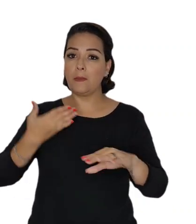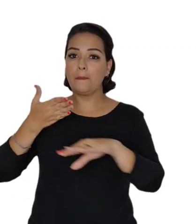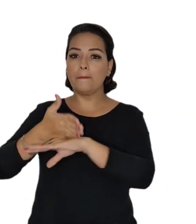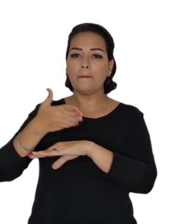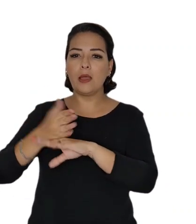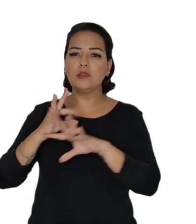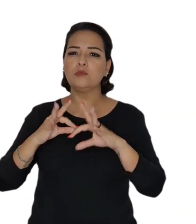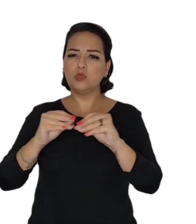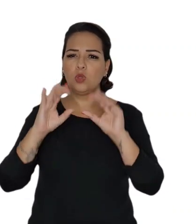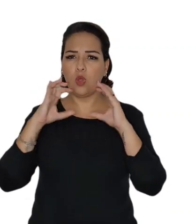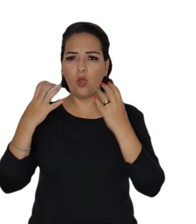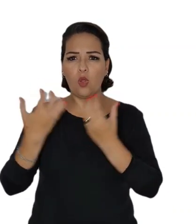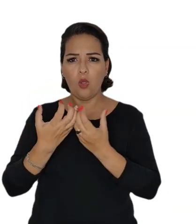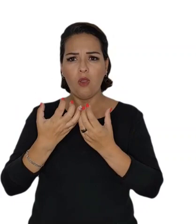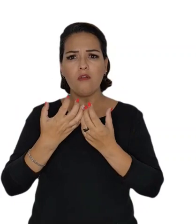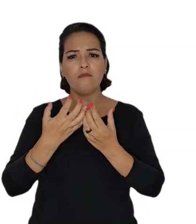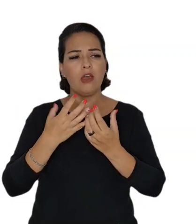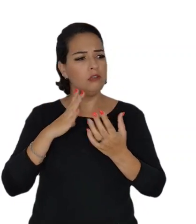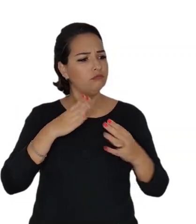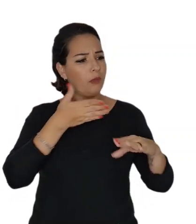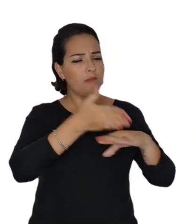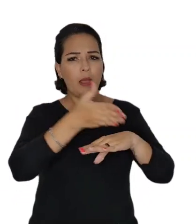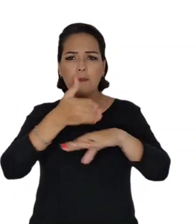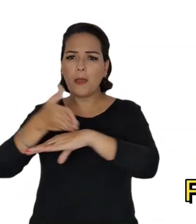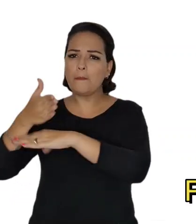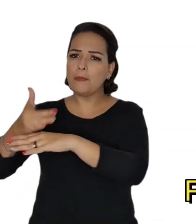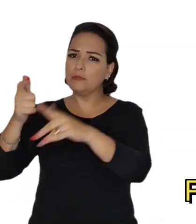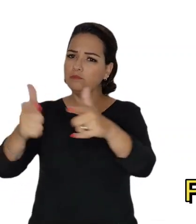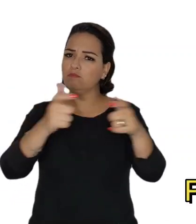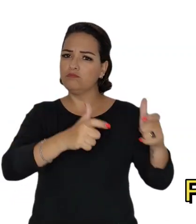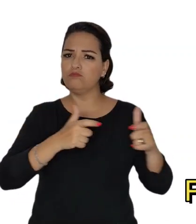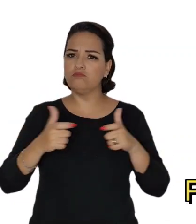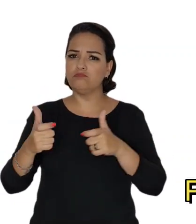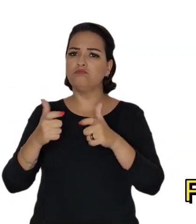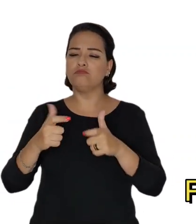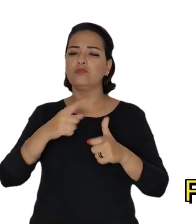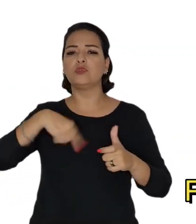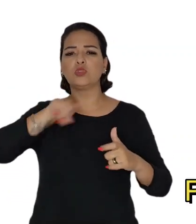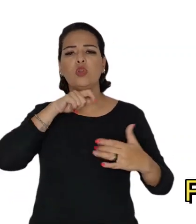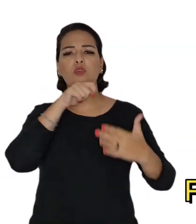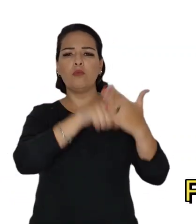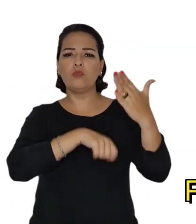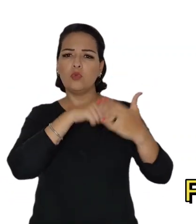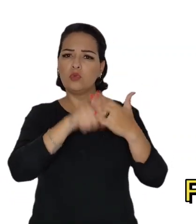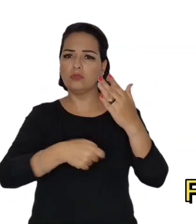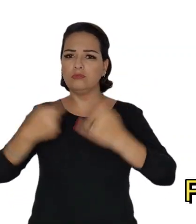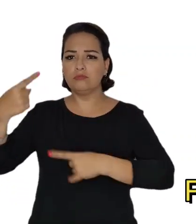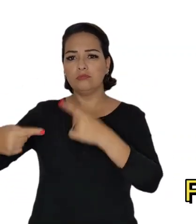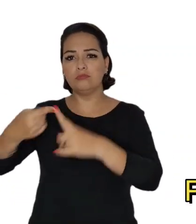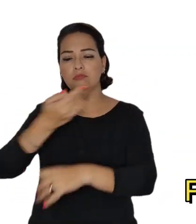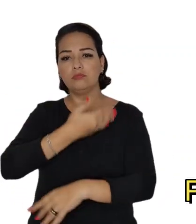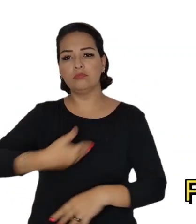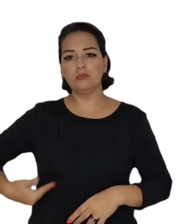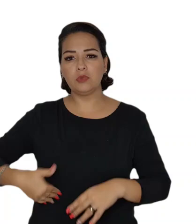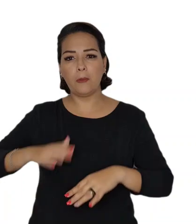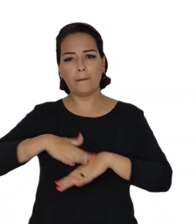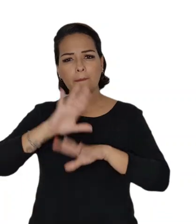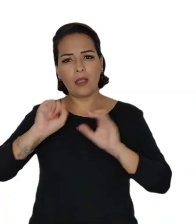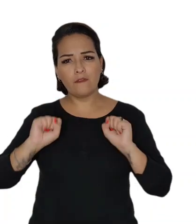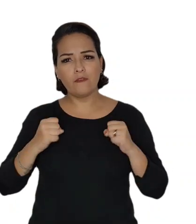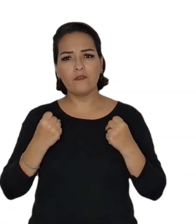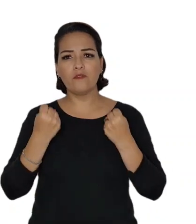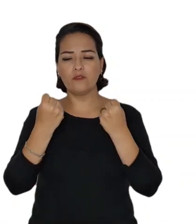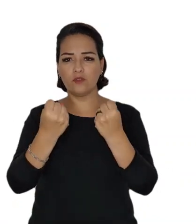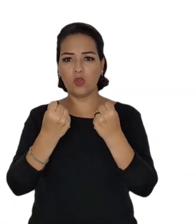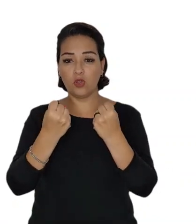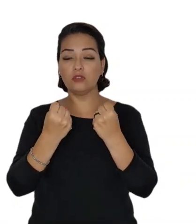Que participe das conferências para ocupar esses espaços, esses lugares, que podemos lutar para uma política pública